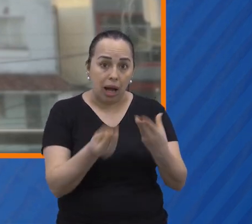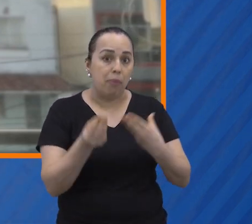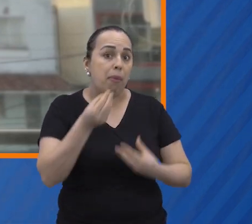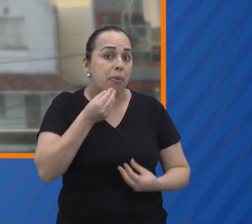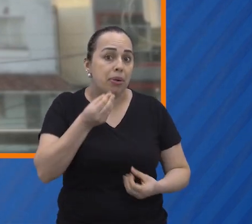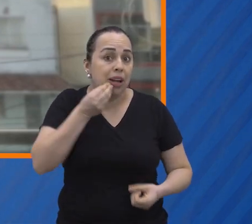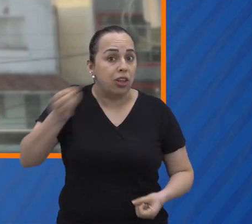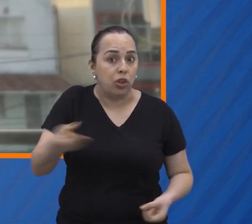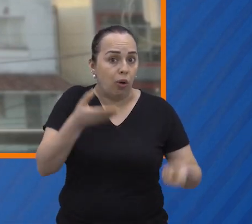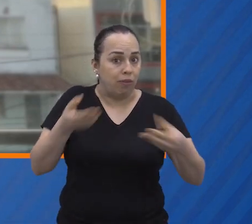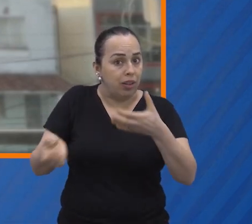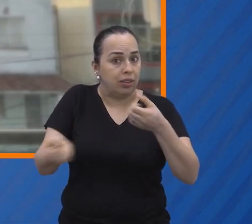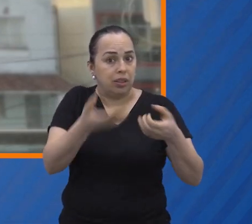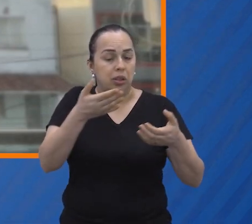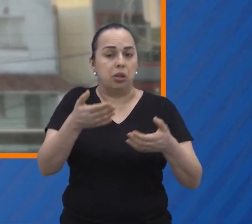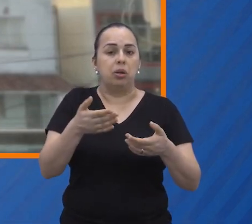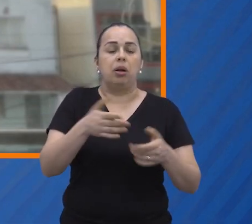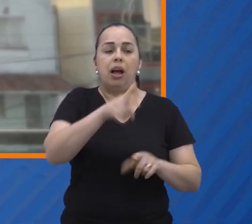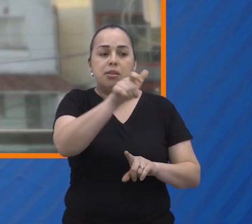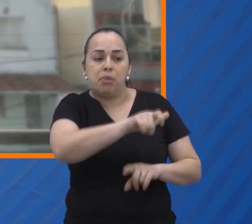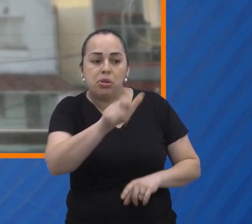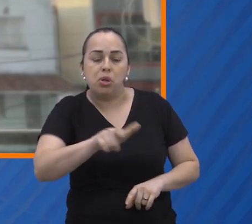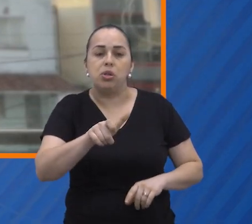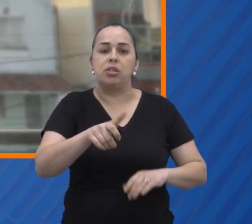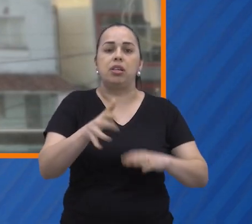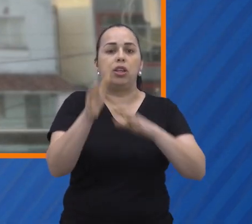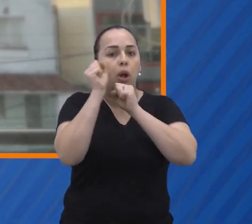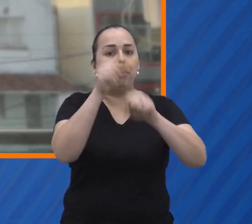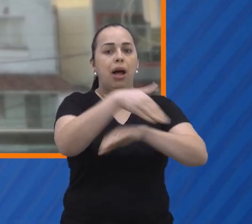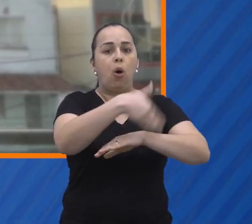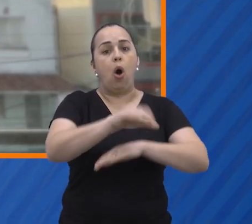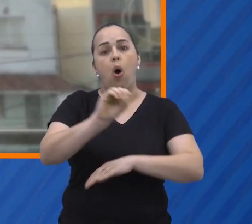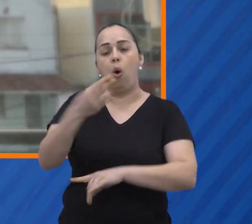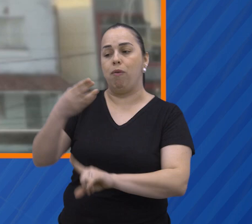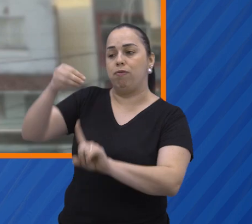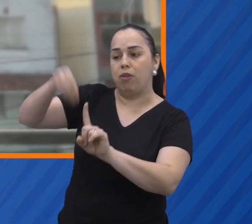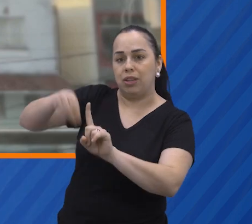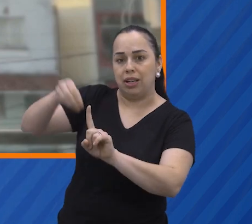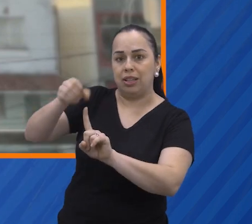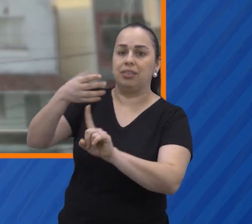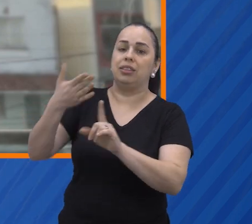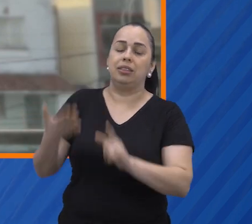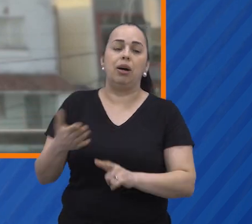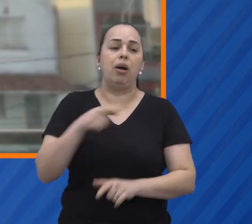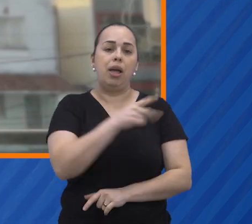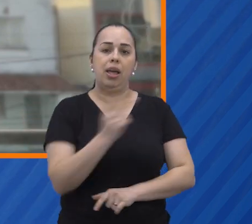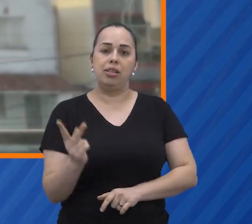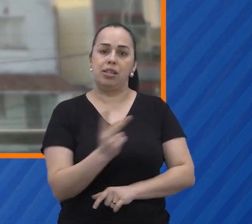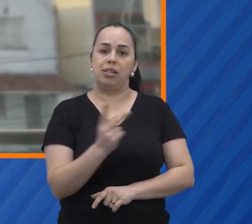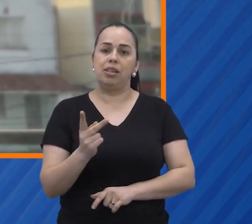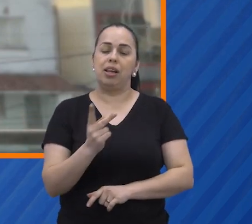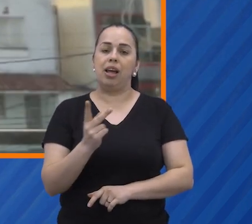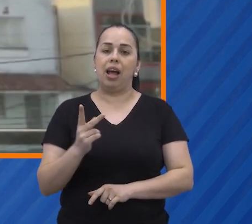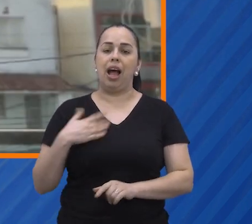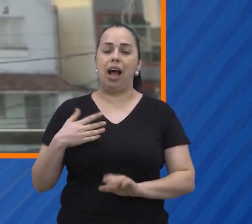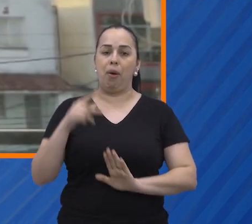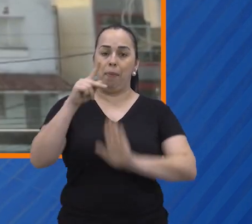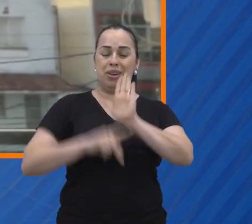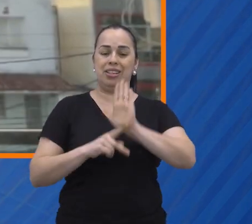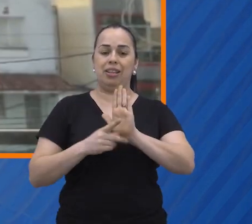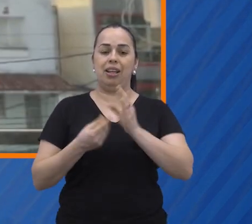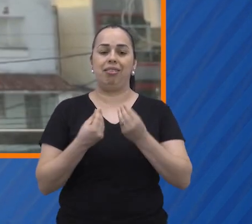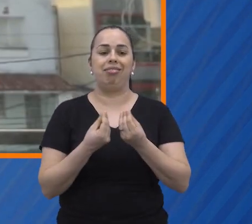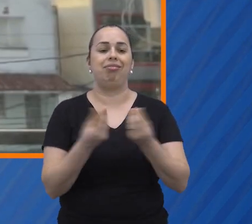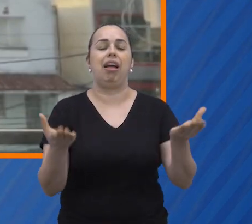para a população em situação de rua ou qualquer pessoa em vulnerabilidade social, ela é uma porta para que essa pessoa